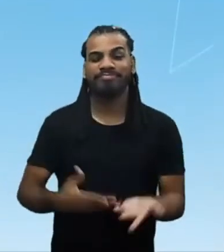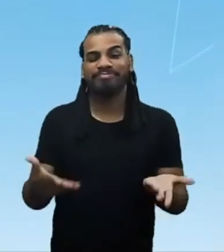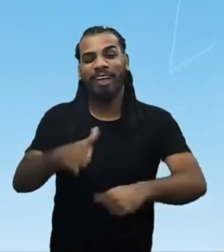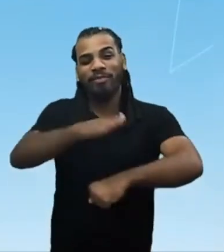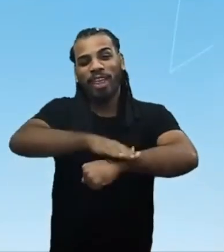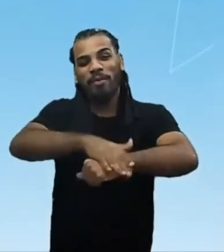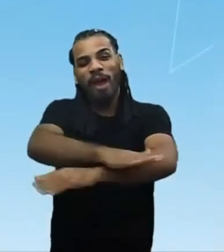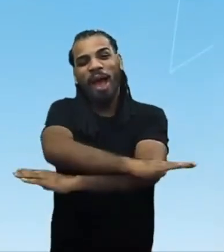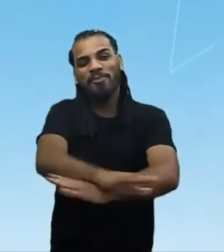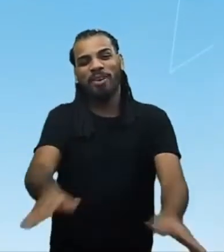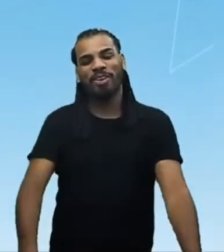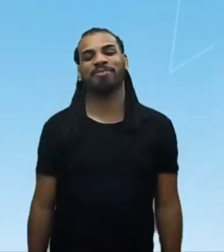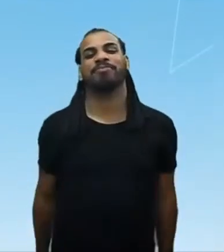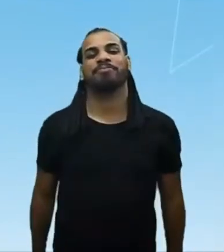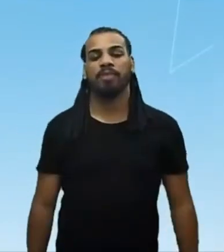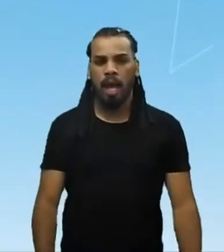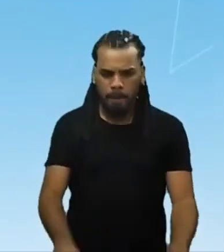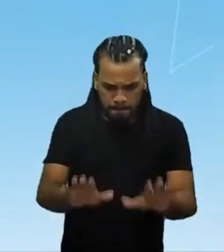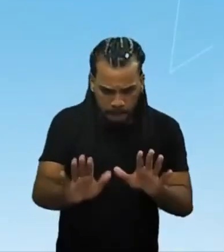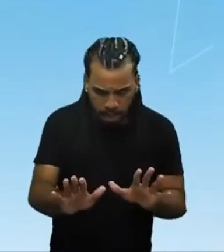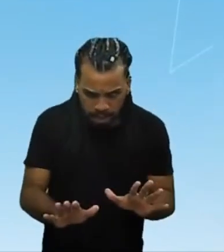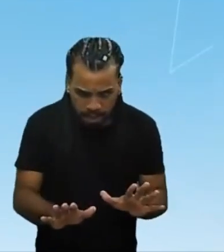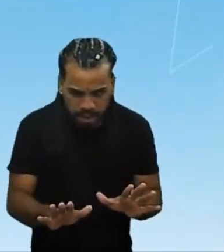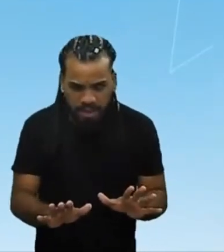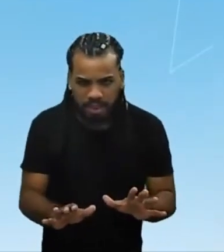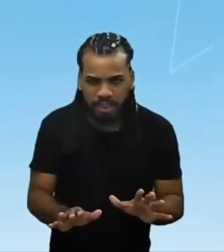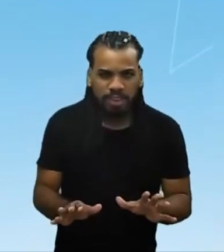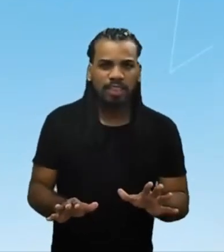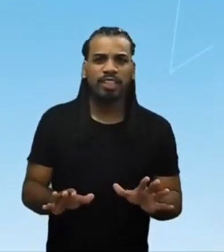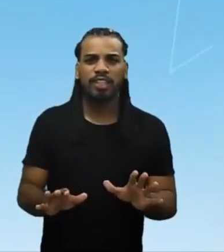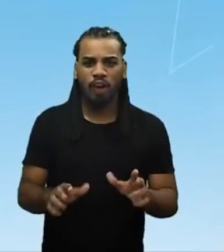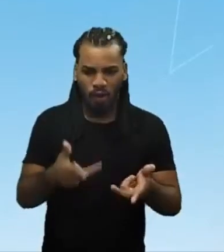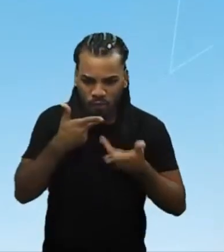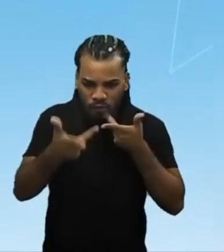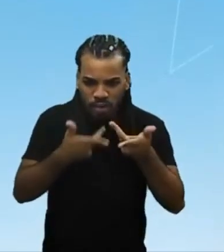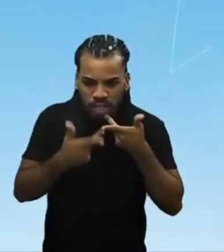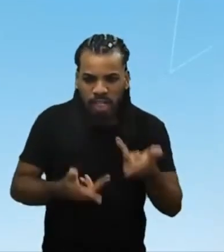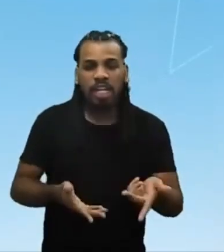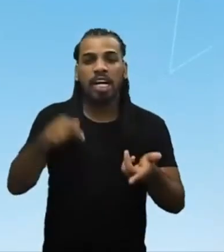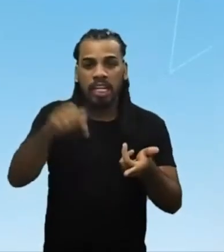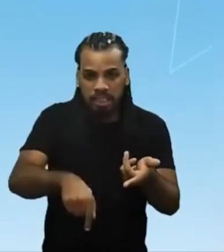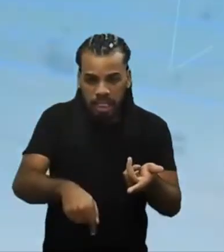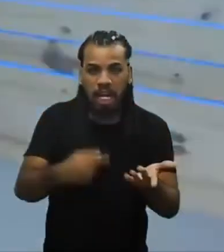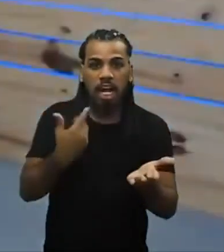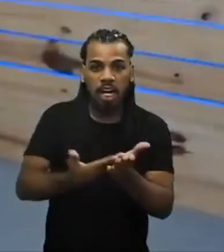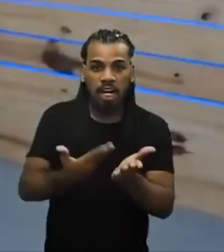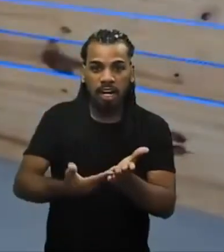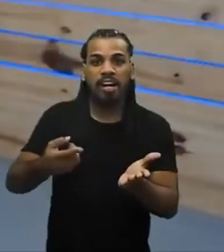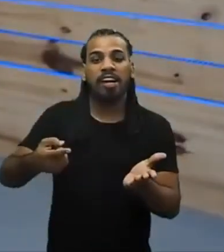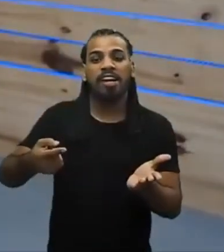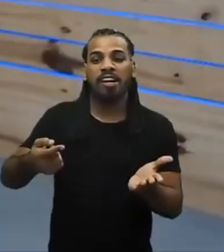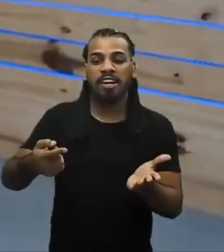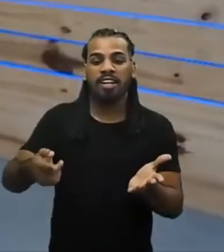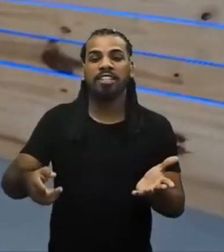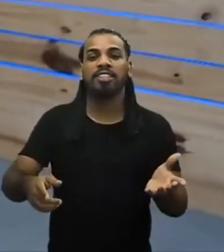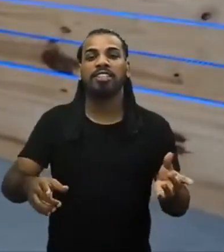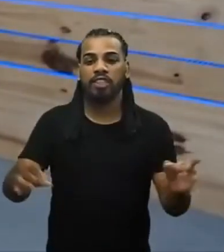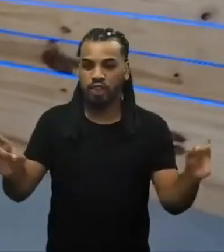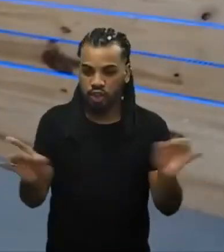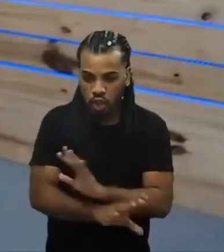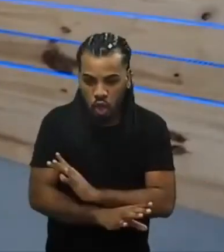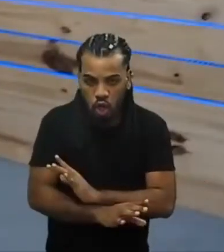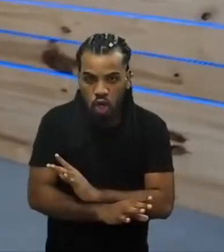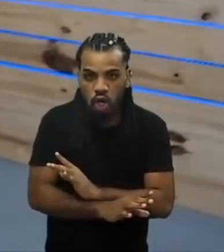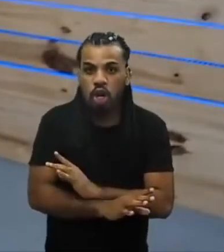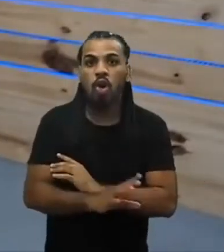vai chegando ao fim, mas nem de longe o que foi falado nessa e nas aulas anteriores esgotam